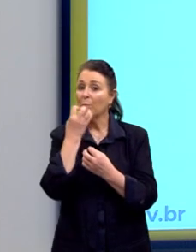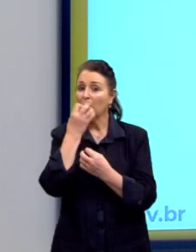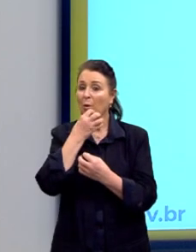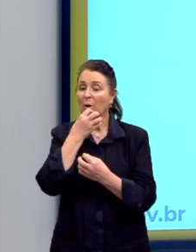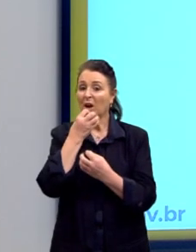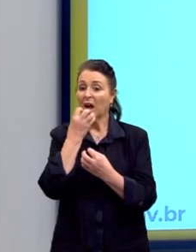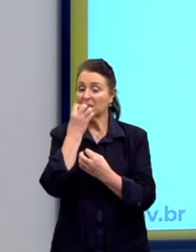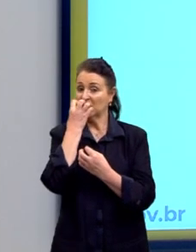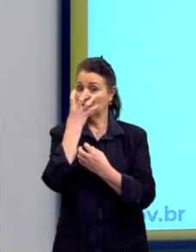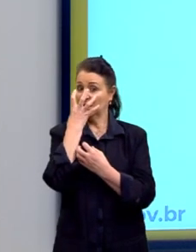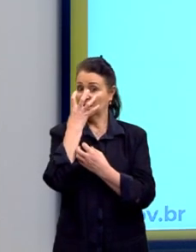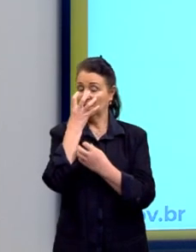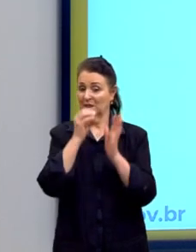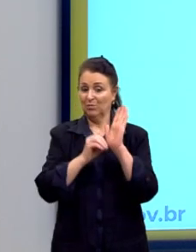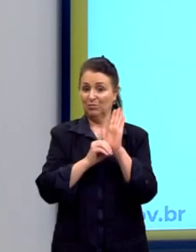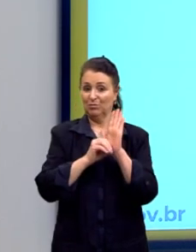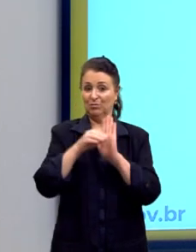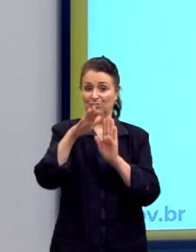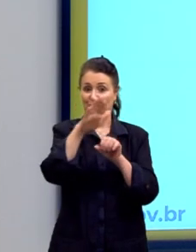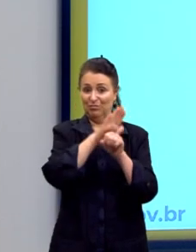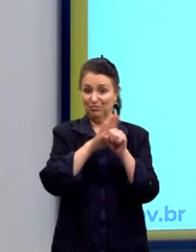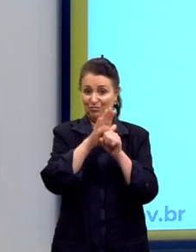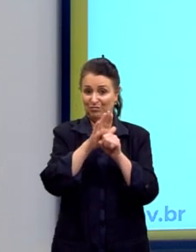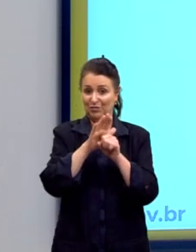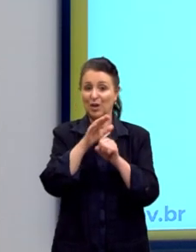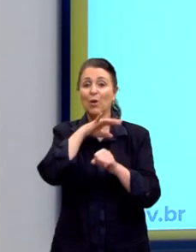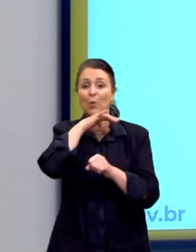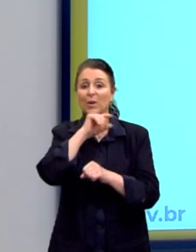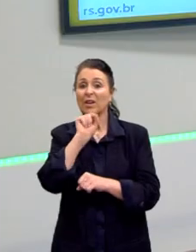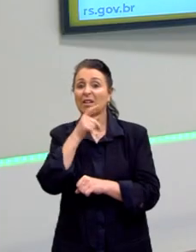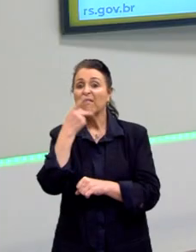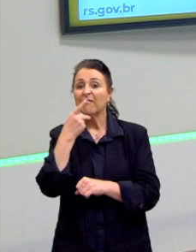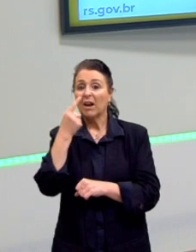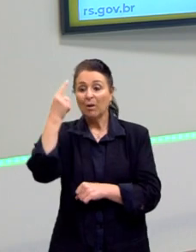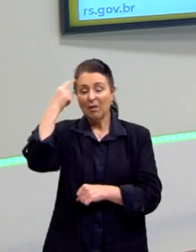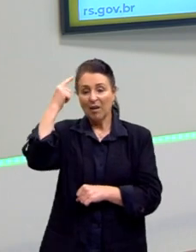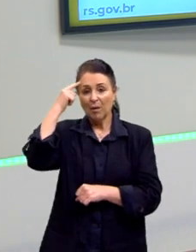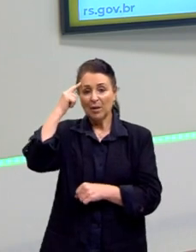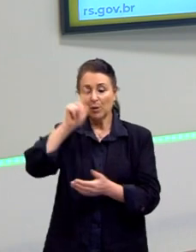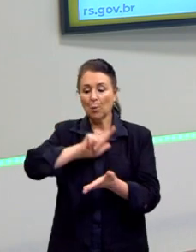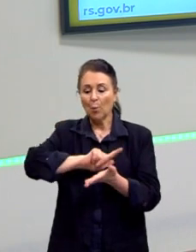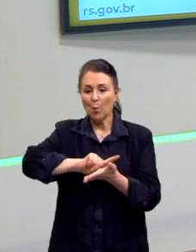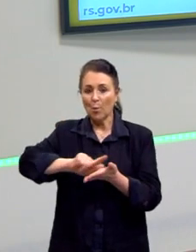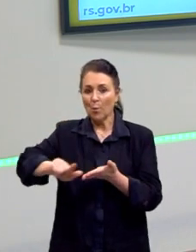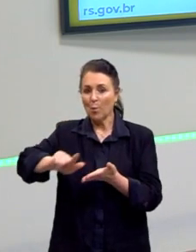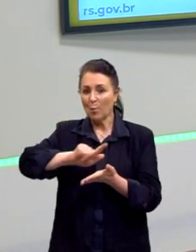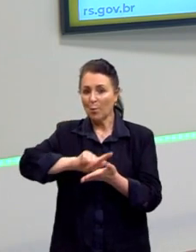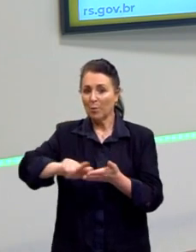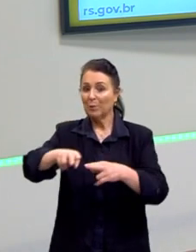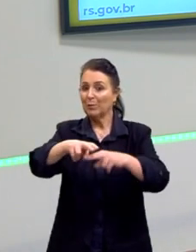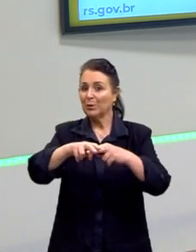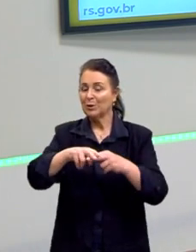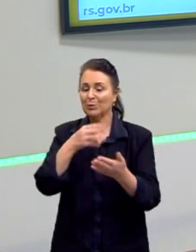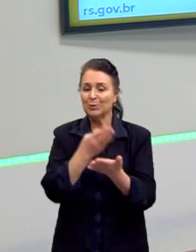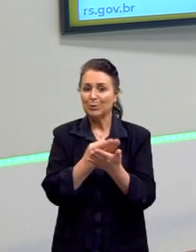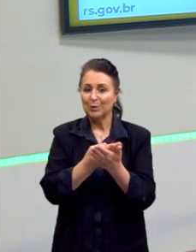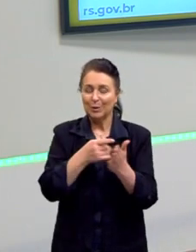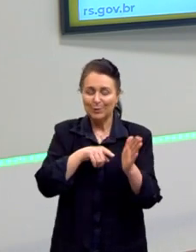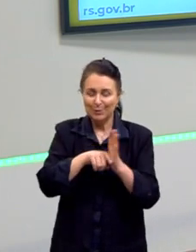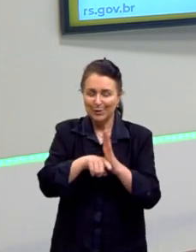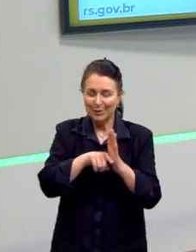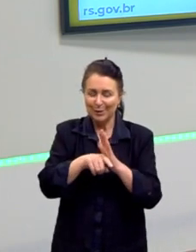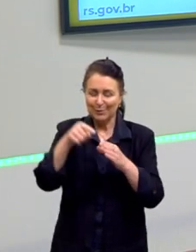mesmo é quem fala com a cabeça vazia. Portanto, estudemos, pesquisemos, nos aprofundemos.